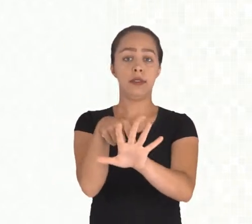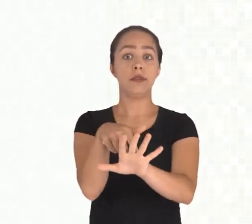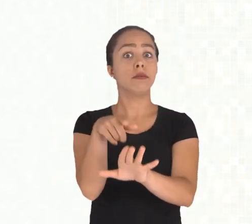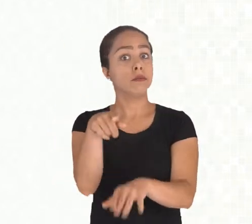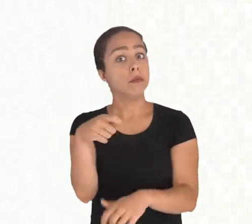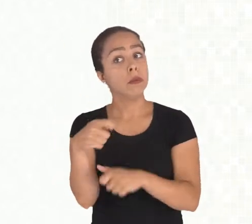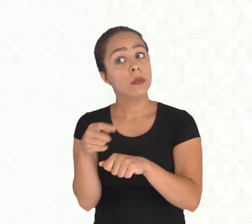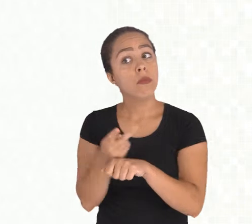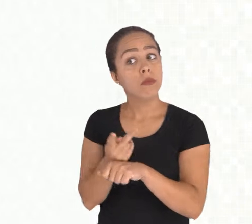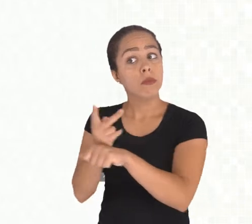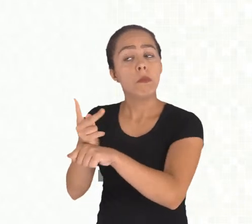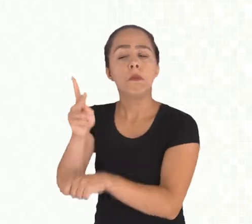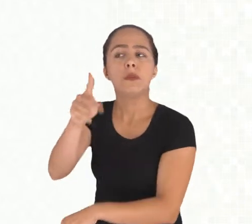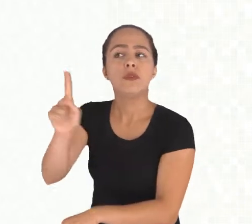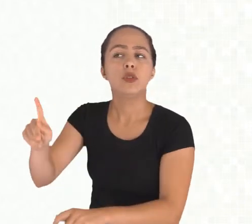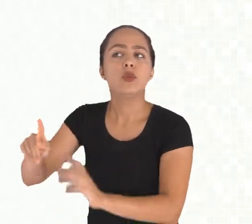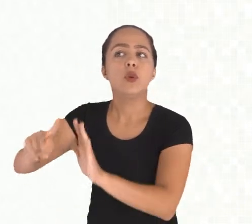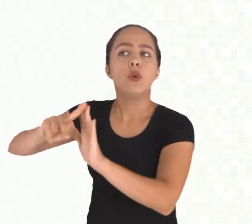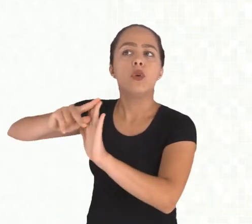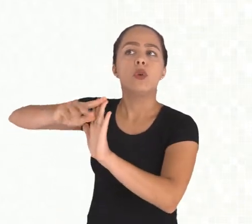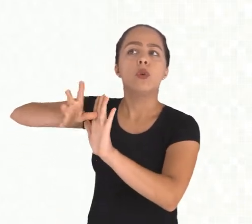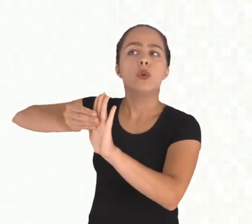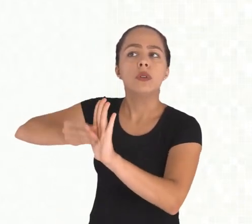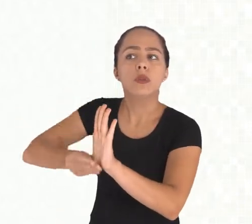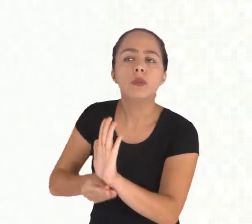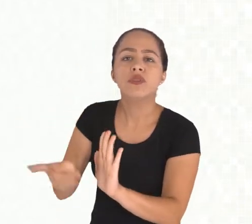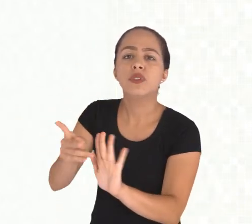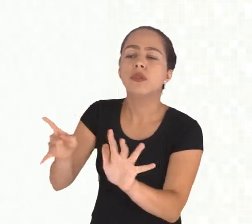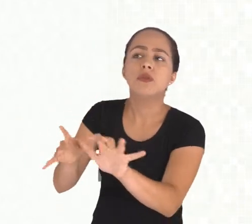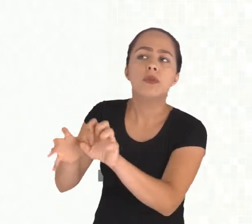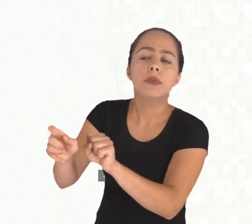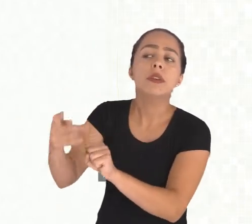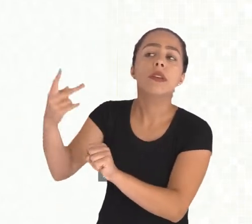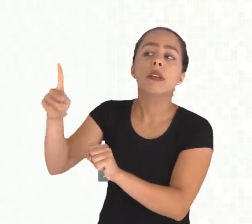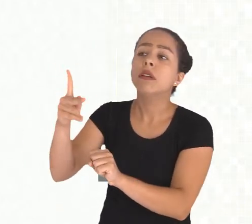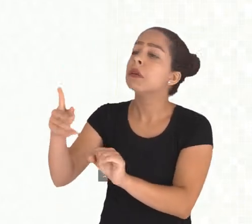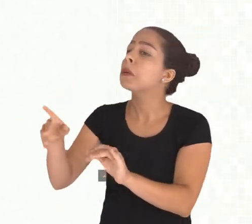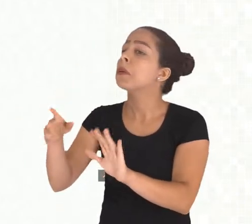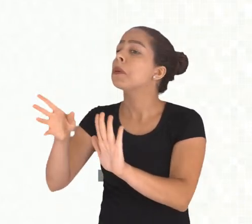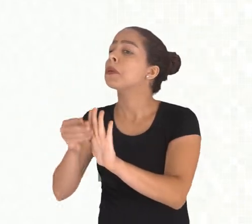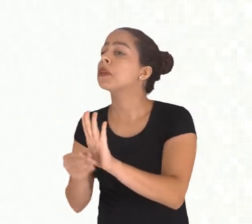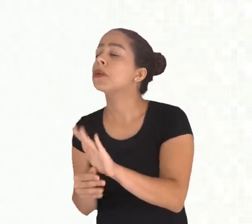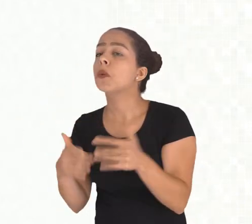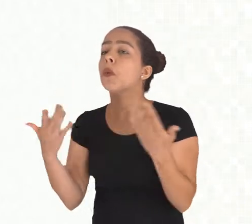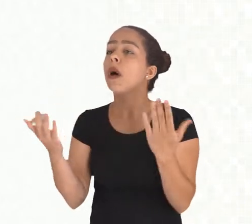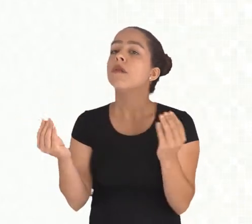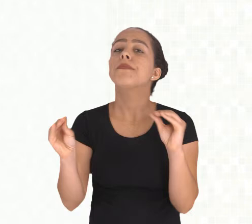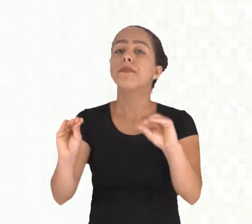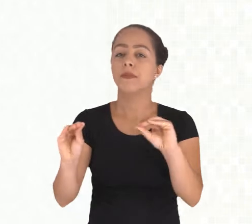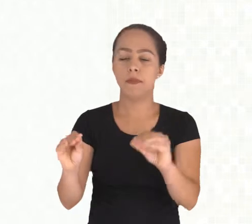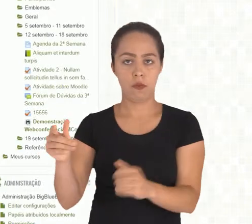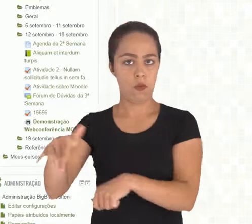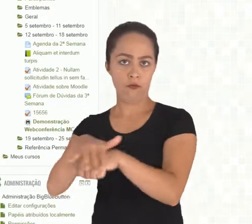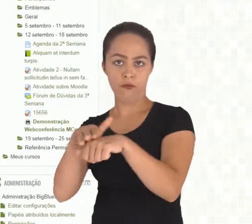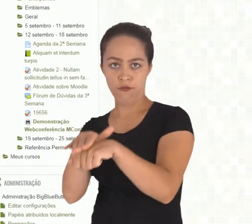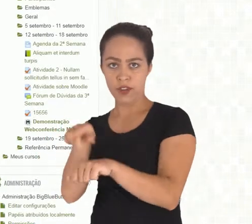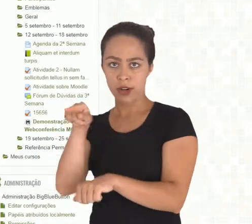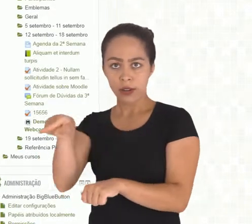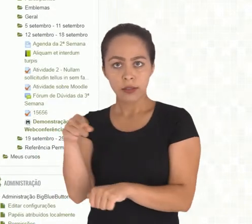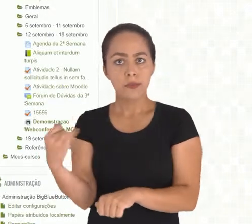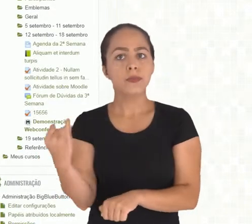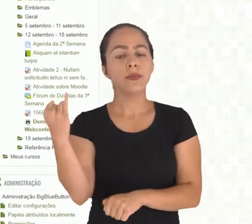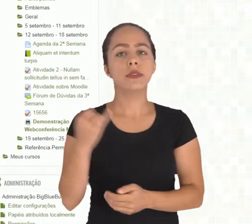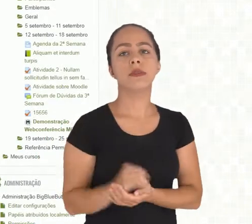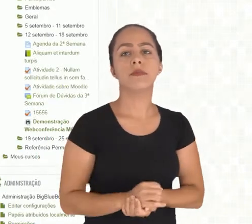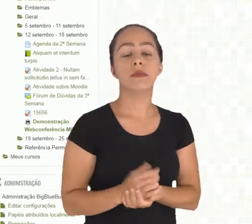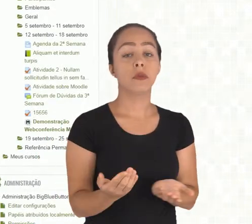formador, conteudista, qual foi a configuração que ele utilizou, certo? Vou entrar aqui na webconferência para você ver como é ser um mediador da webconferência.